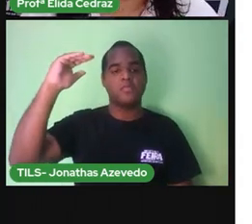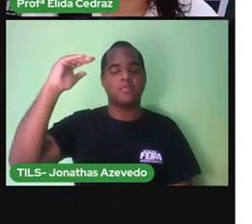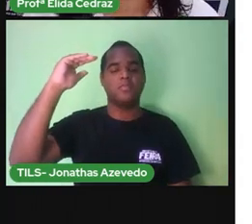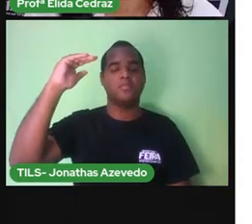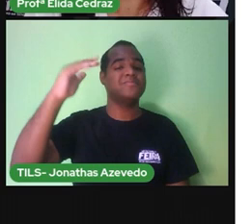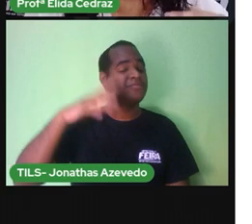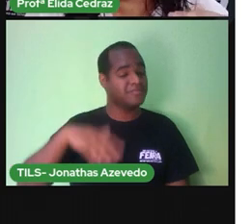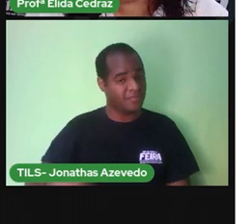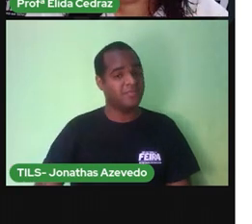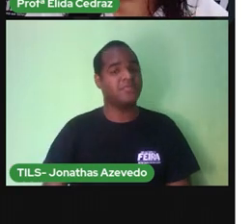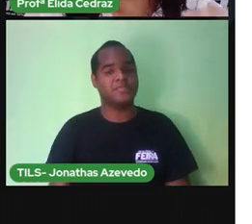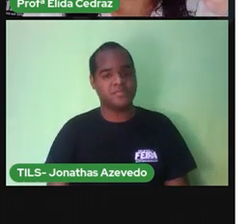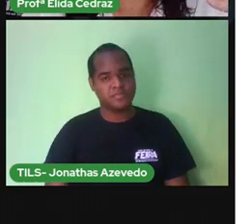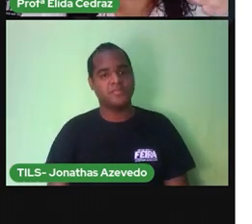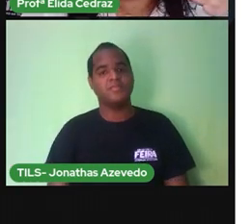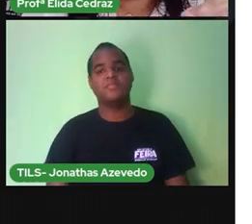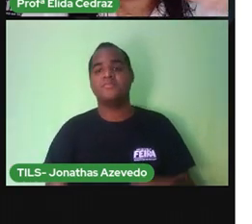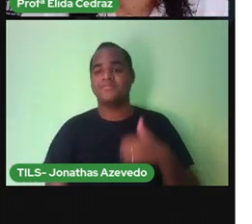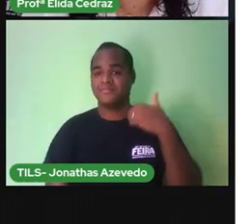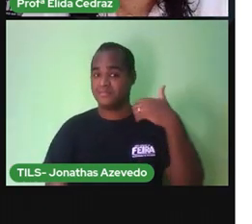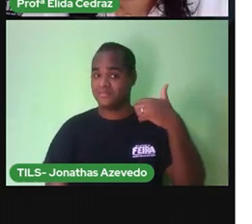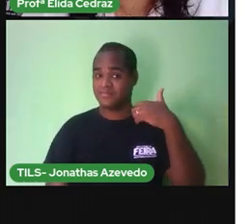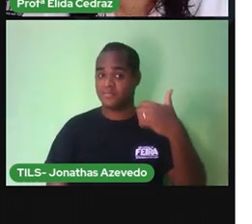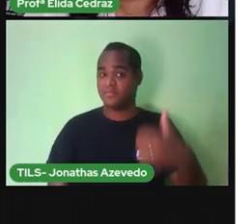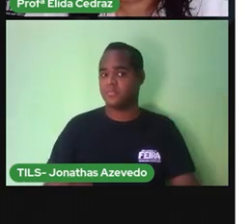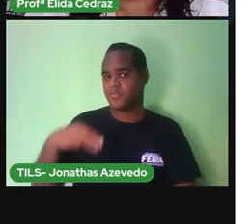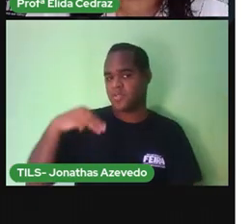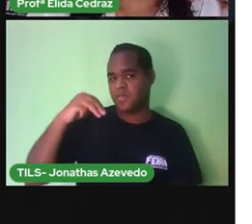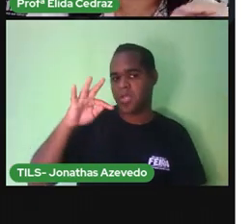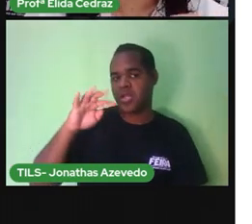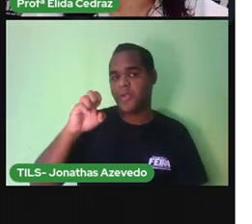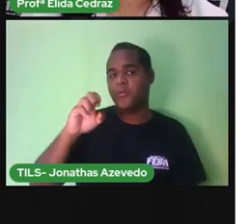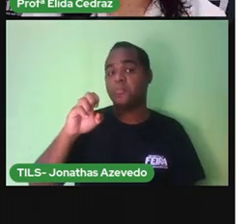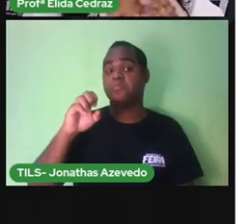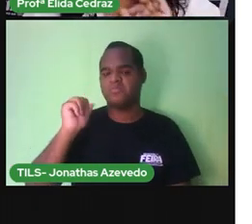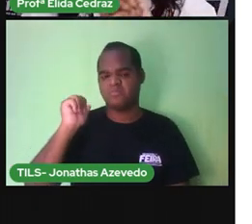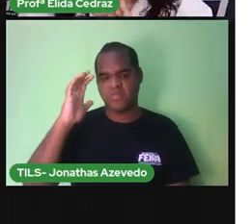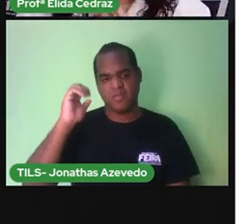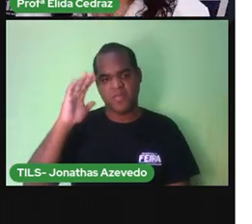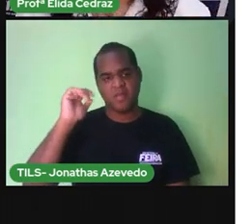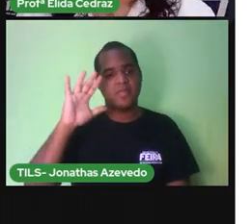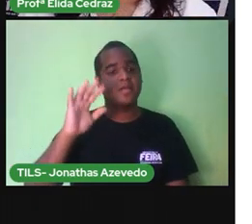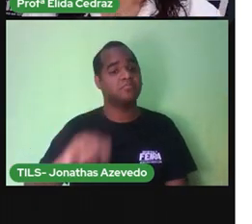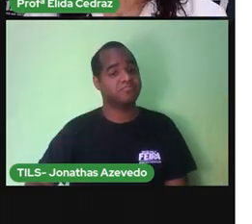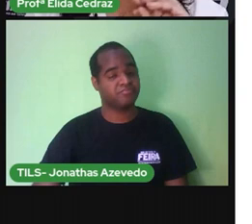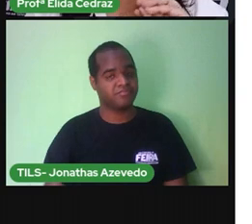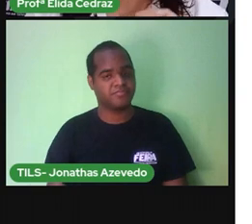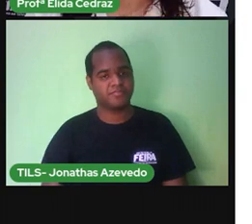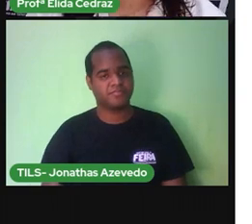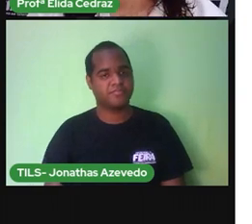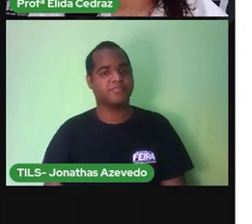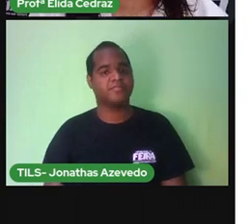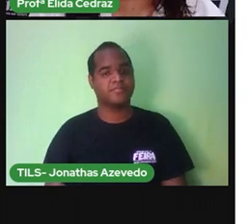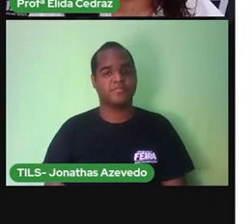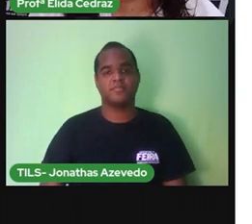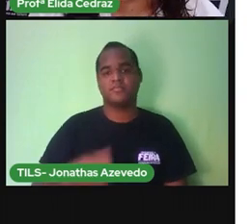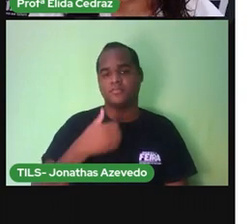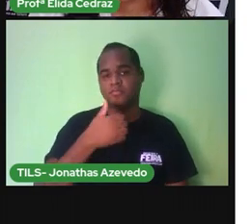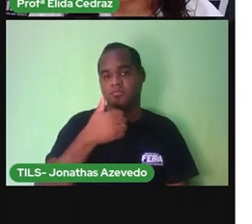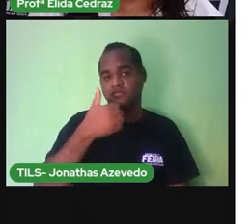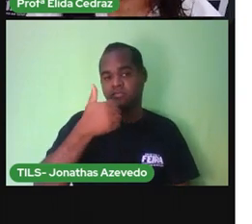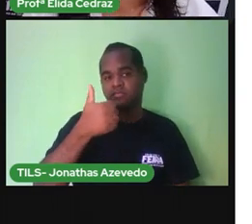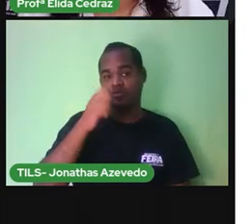Isso Onde Mateus Está mais alto Então Ficaria assim 150